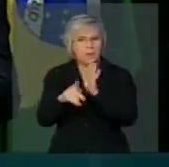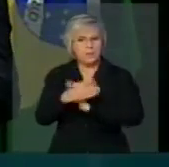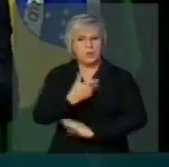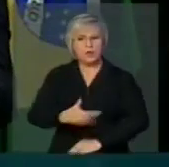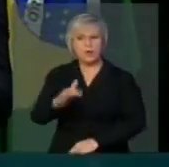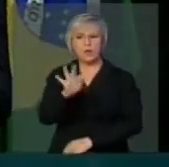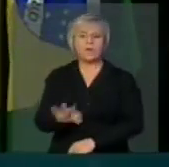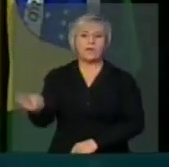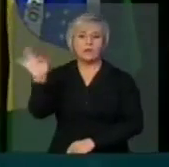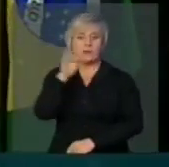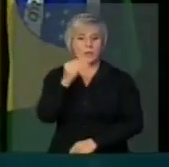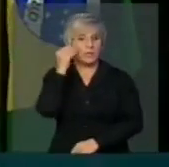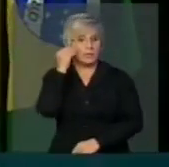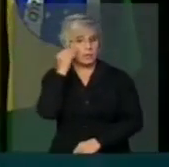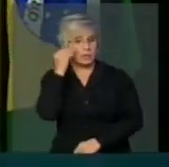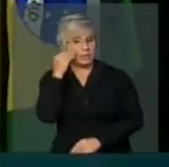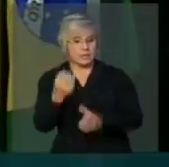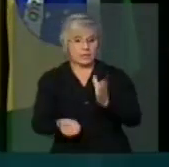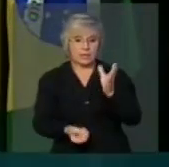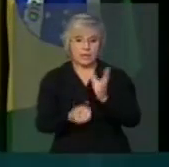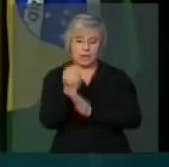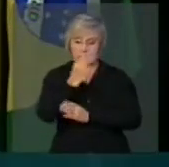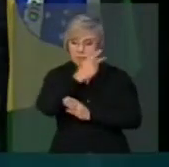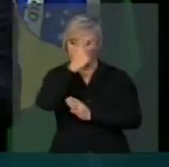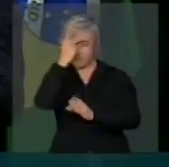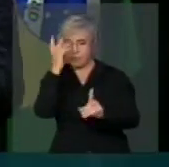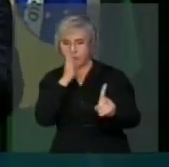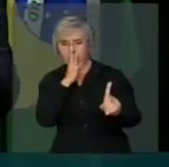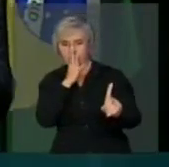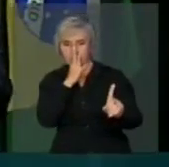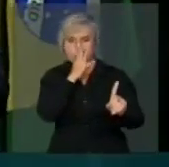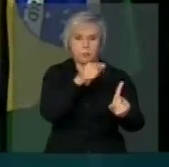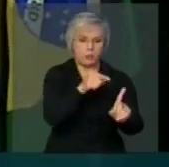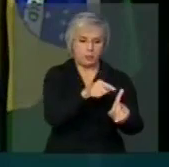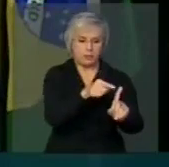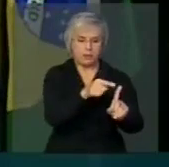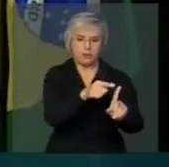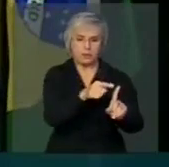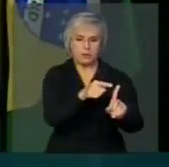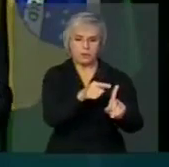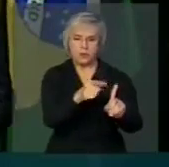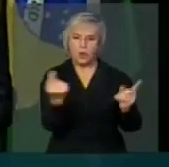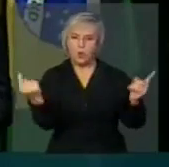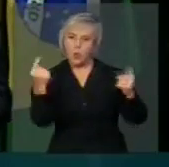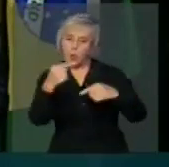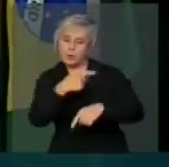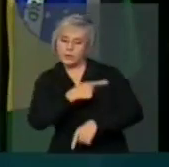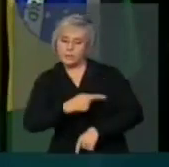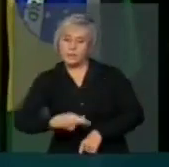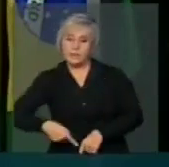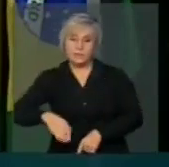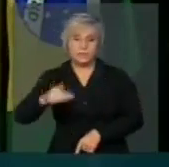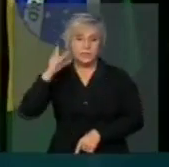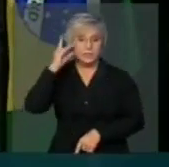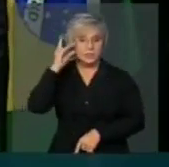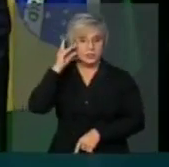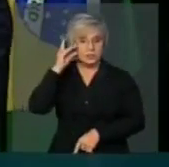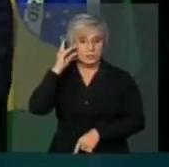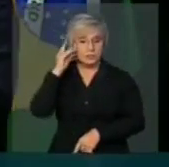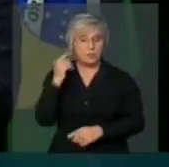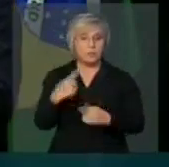criar denunciados que são contra a presidente Dilma para que o foco